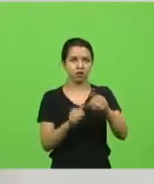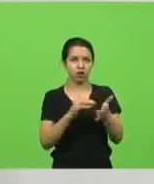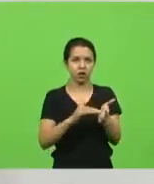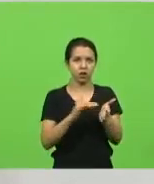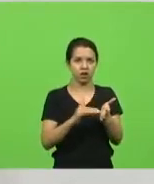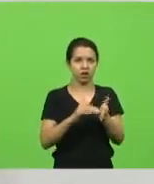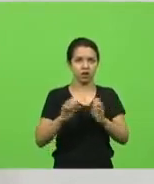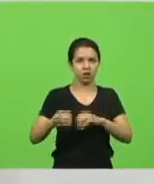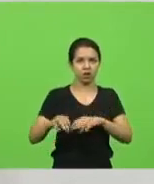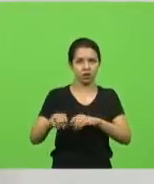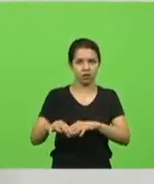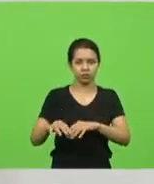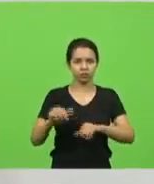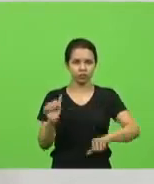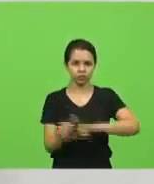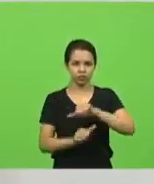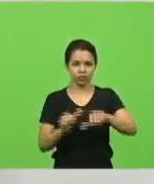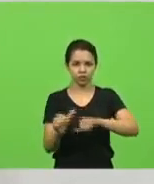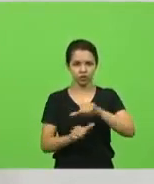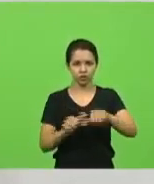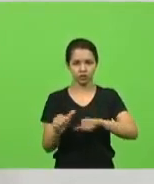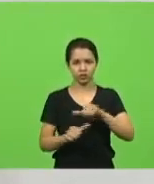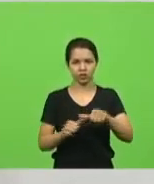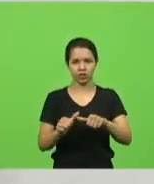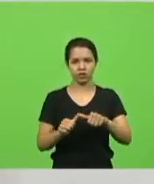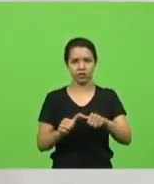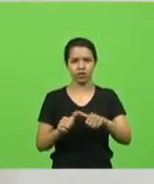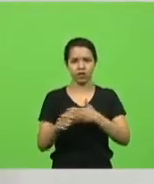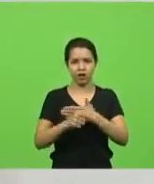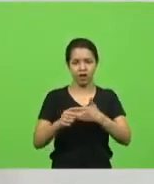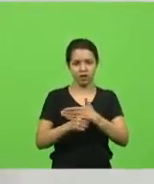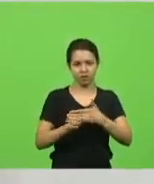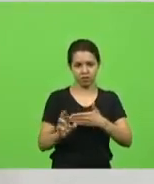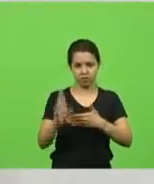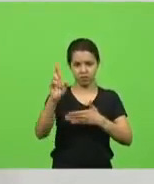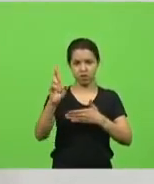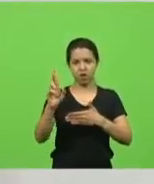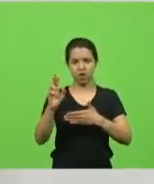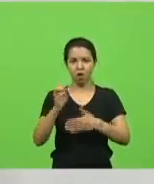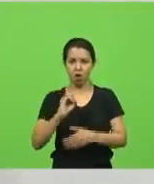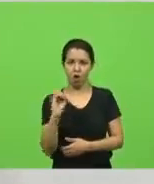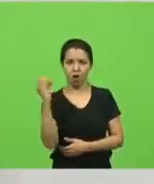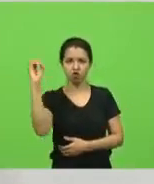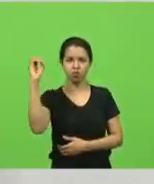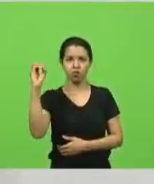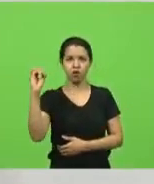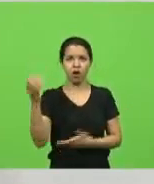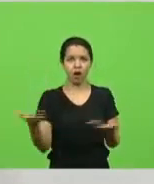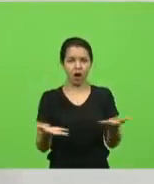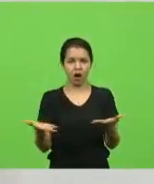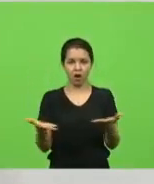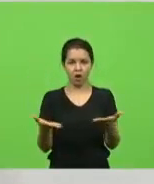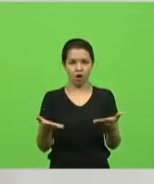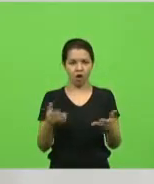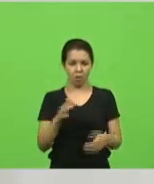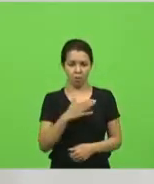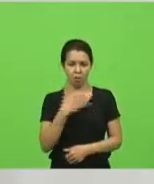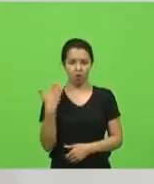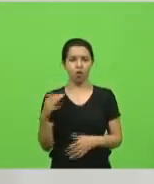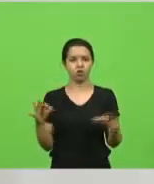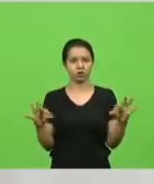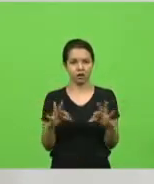Trocou o chefe da Casa Civil. Ótimo! Só nós não estamos todos mortos agora por causa dessas atitudes tomadas.